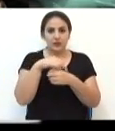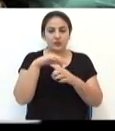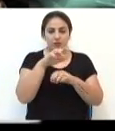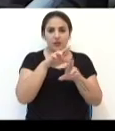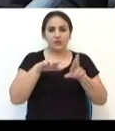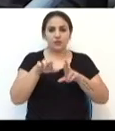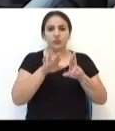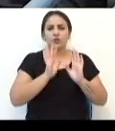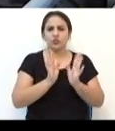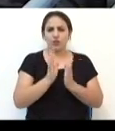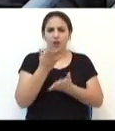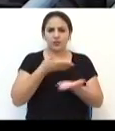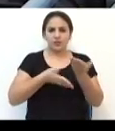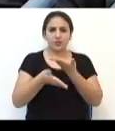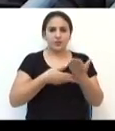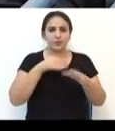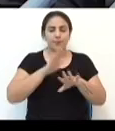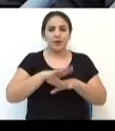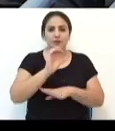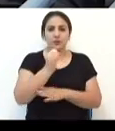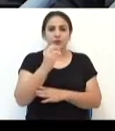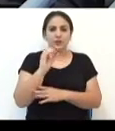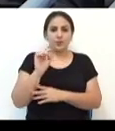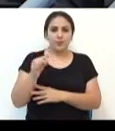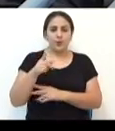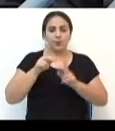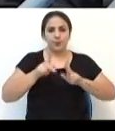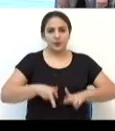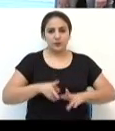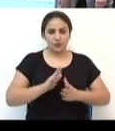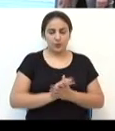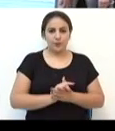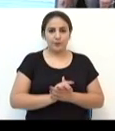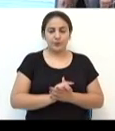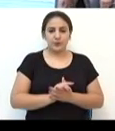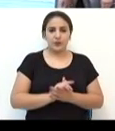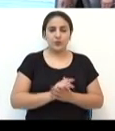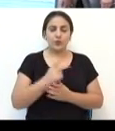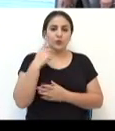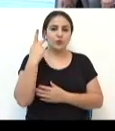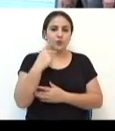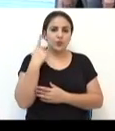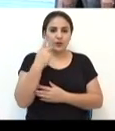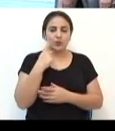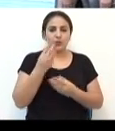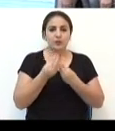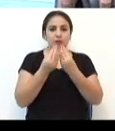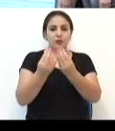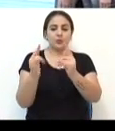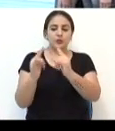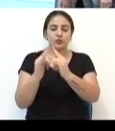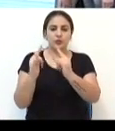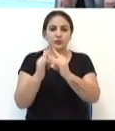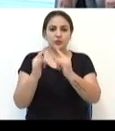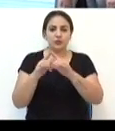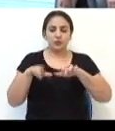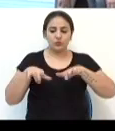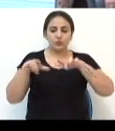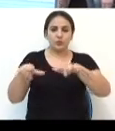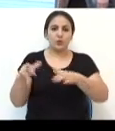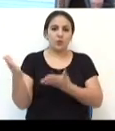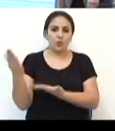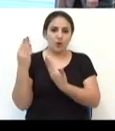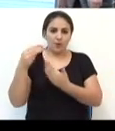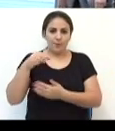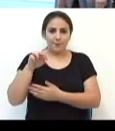região, já atendeu mais de 80 mil pessoas. O orador entregou para a instituição o diploma de honra ao